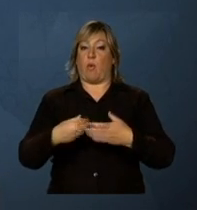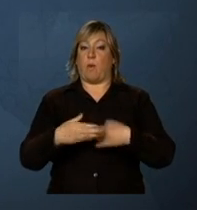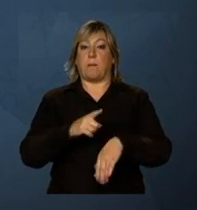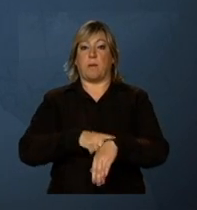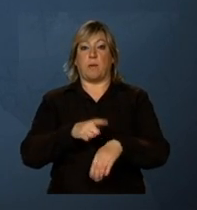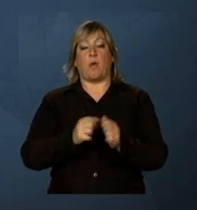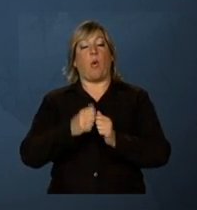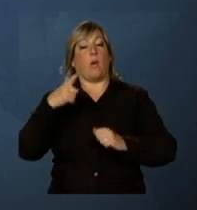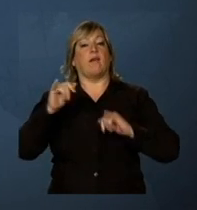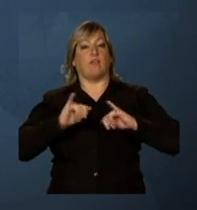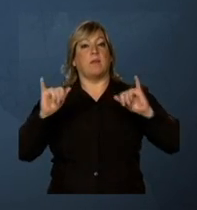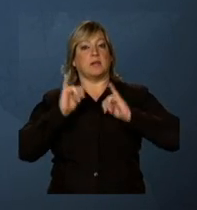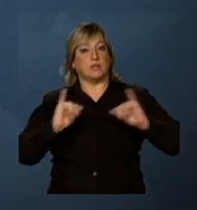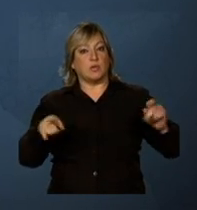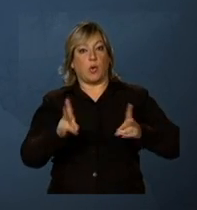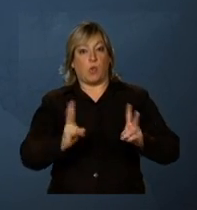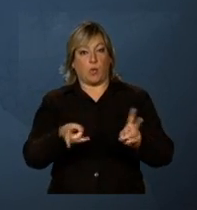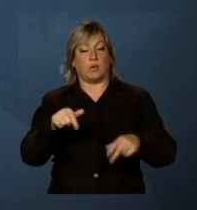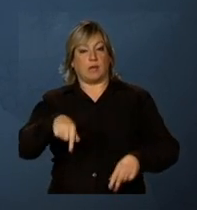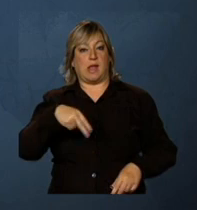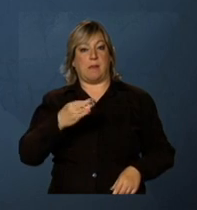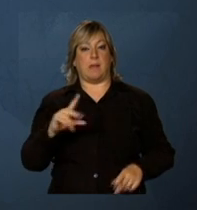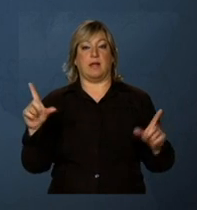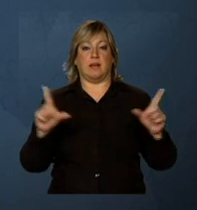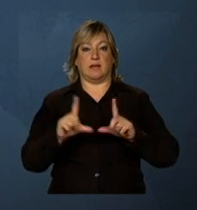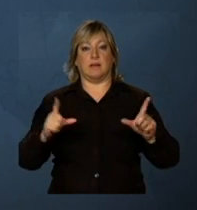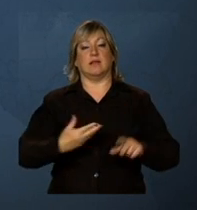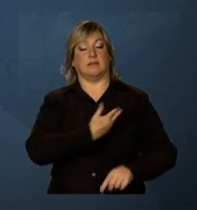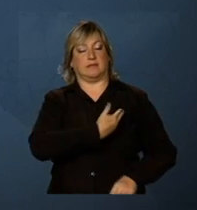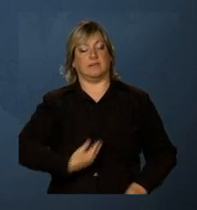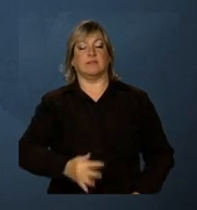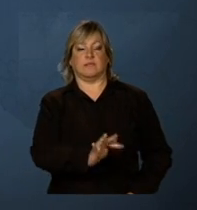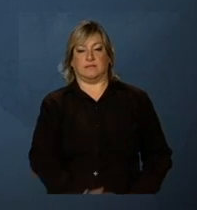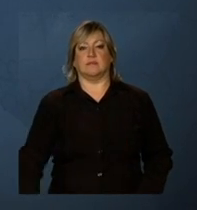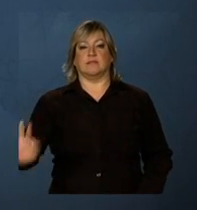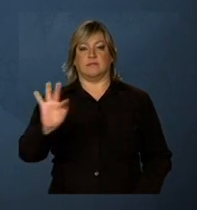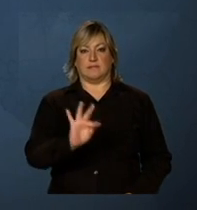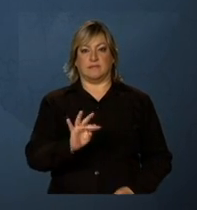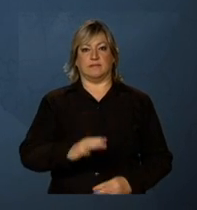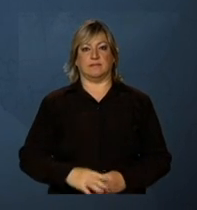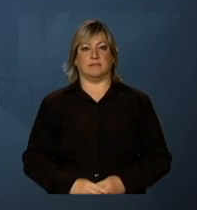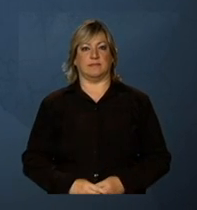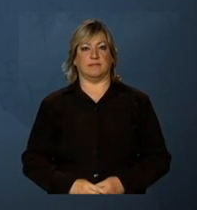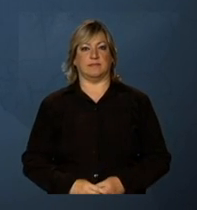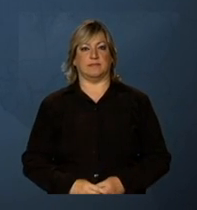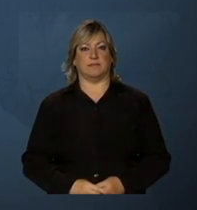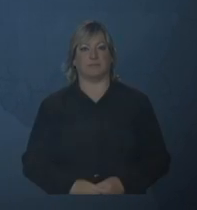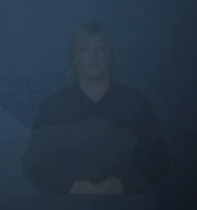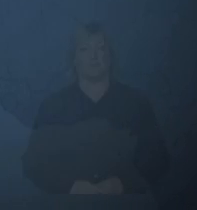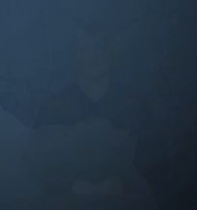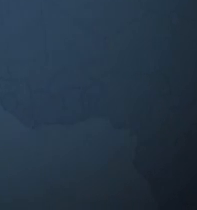qualquer momento com outras informações. Continue na NBR, a TV do Governo Federal.